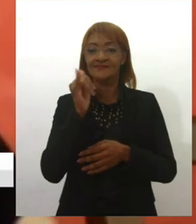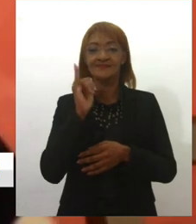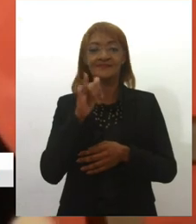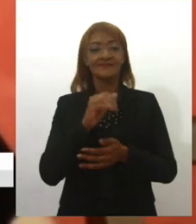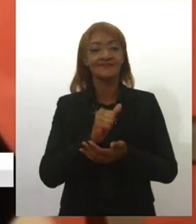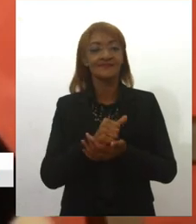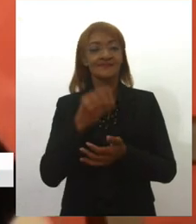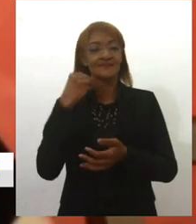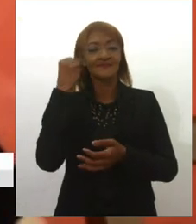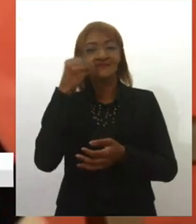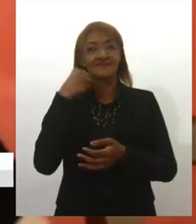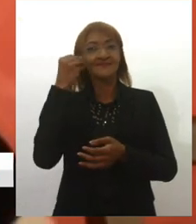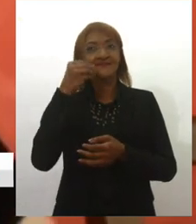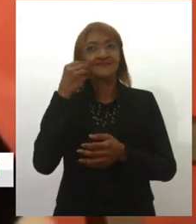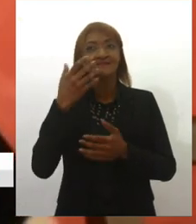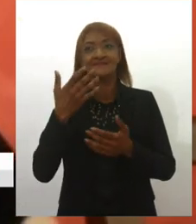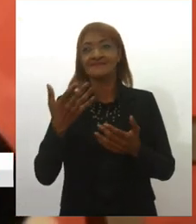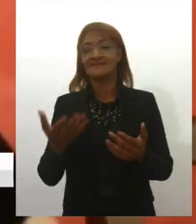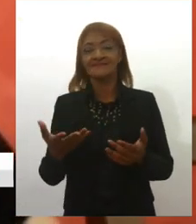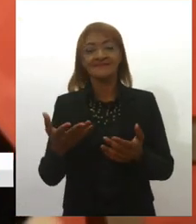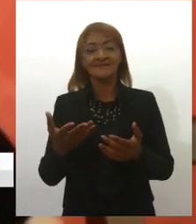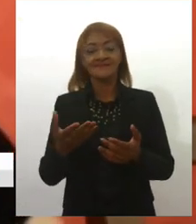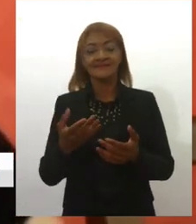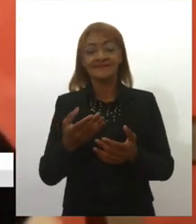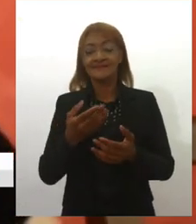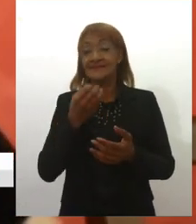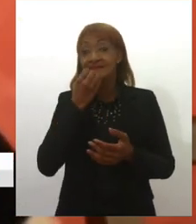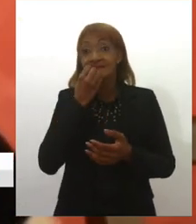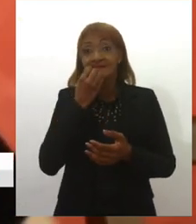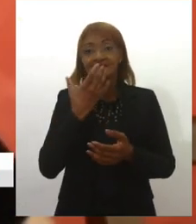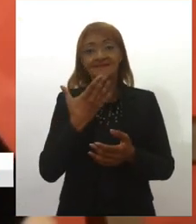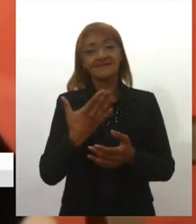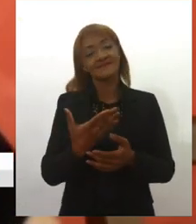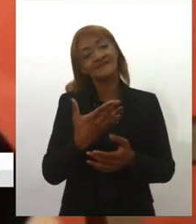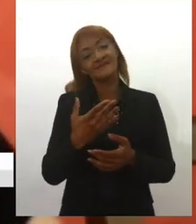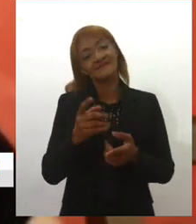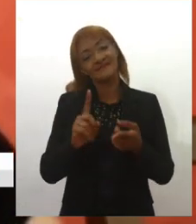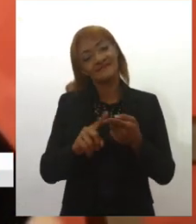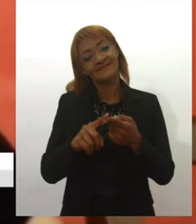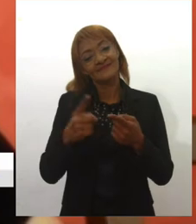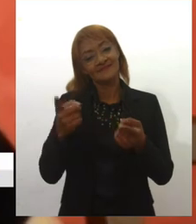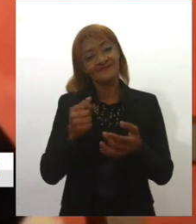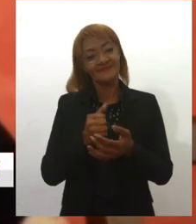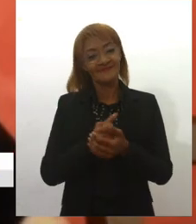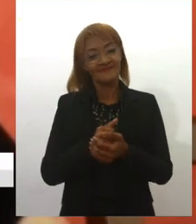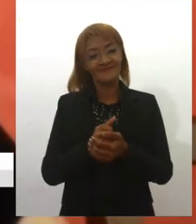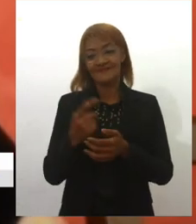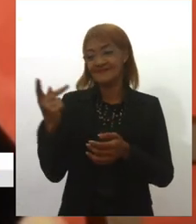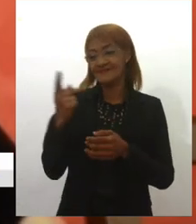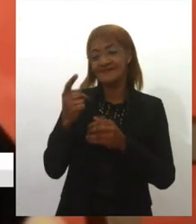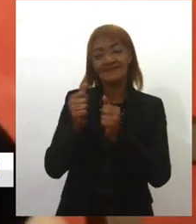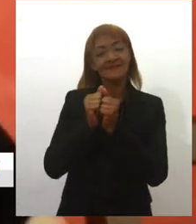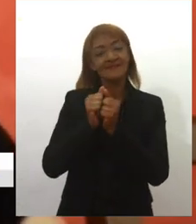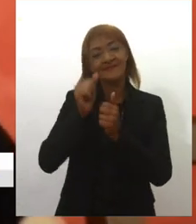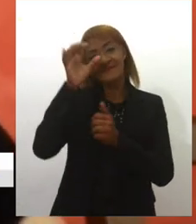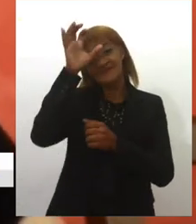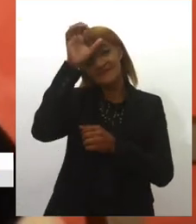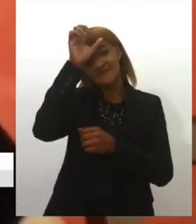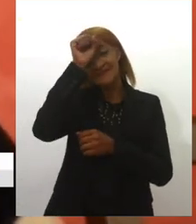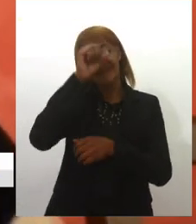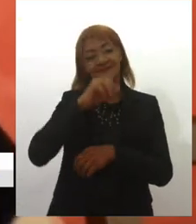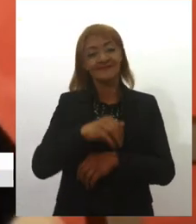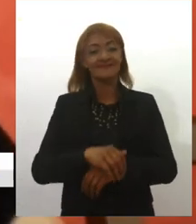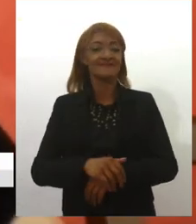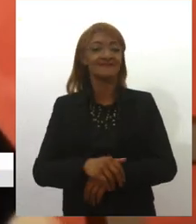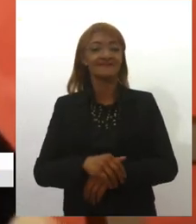histórias encantadoras também, né? E estar ao lado aí da Ana para aprender um pouquinho mais. E